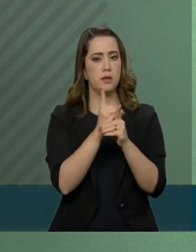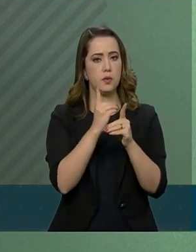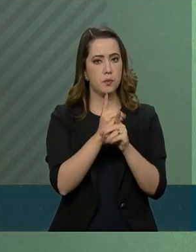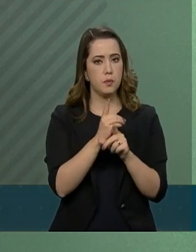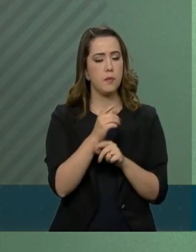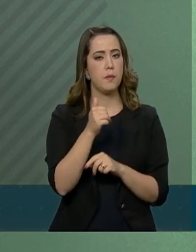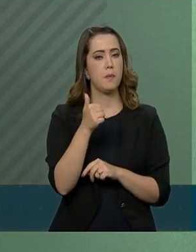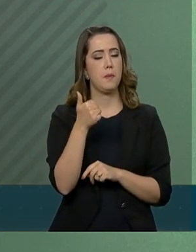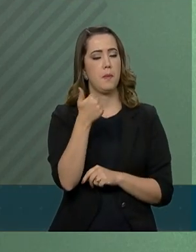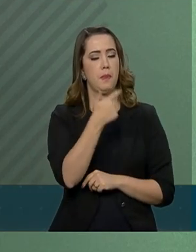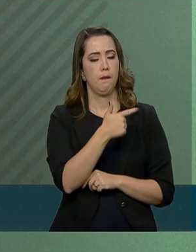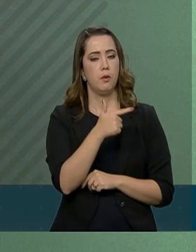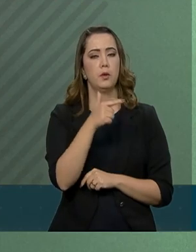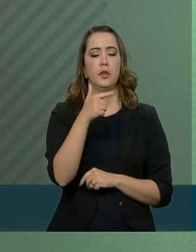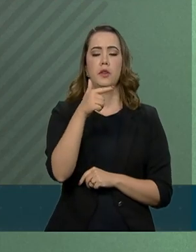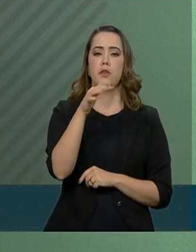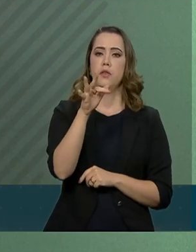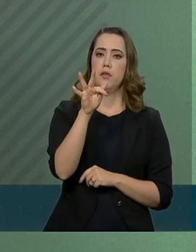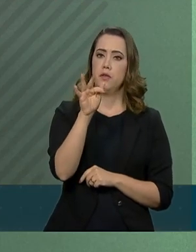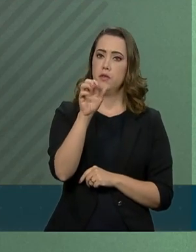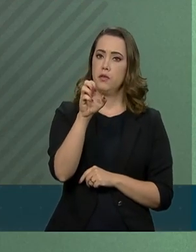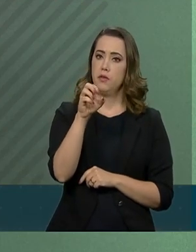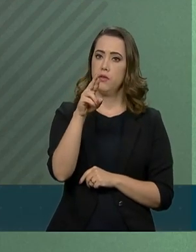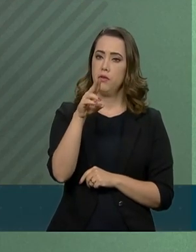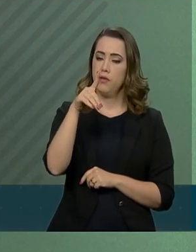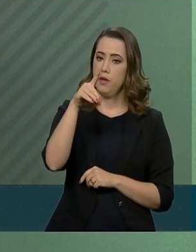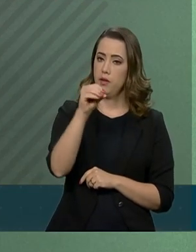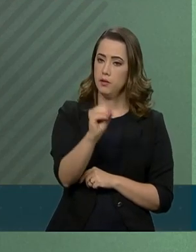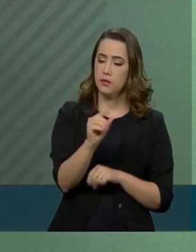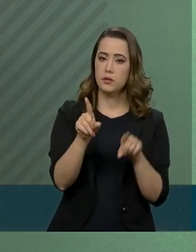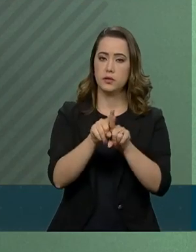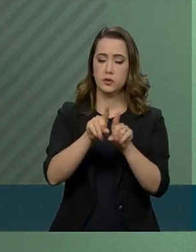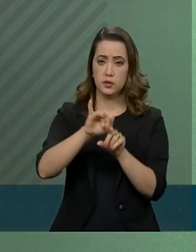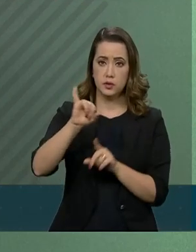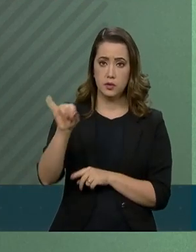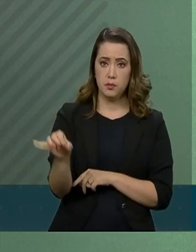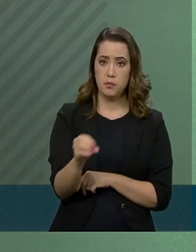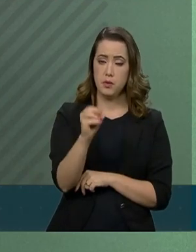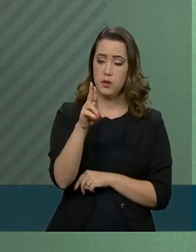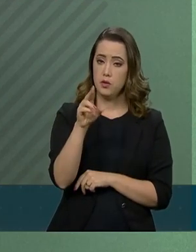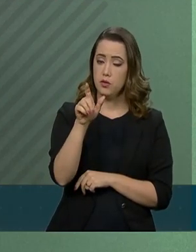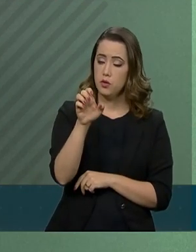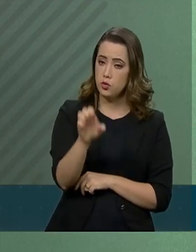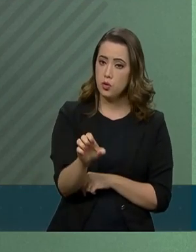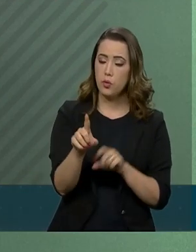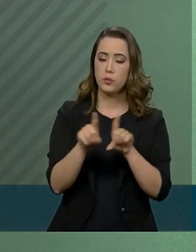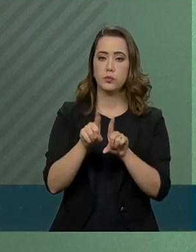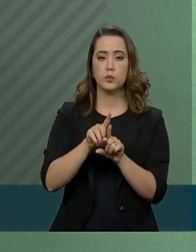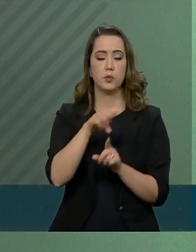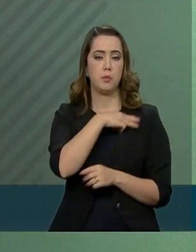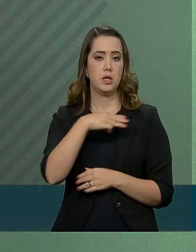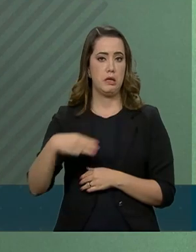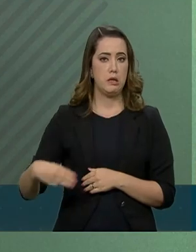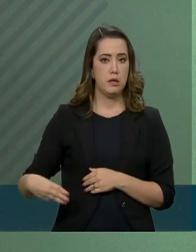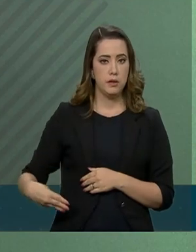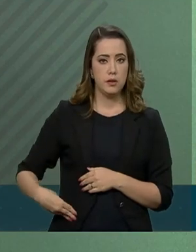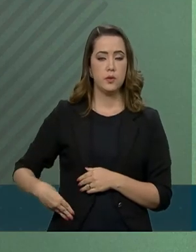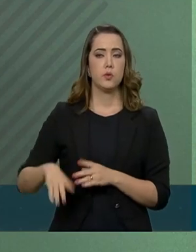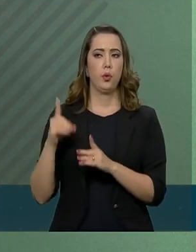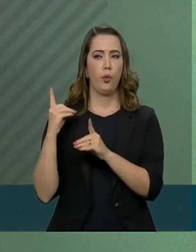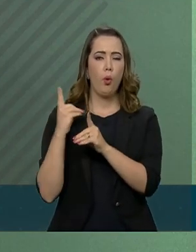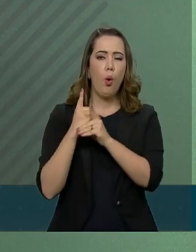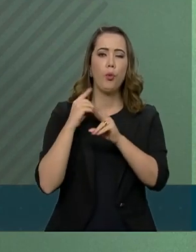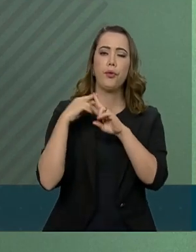ministro de Estado da Defesa, Jorge Antônio de Oliveira, ministro-chefe da Secretaria Geral da Presidência da República,